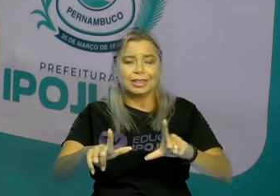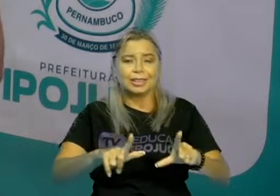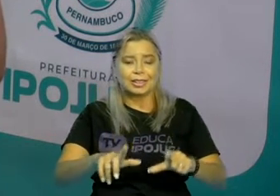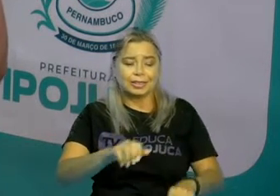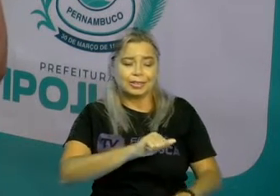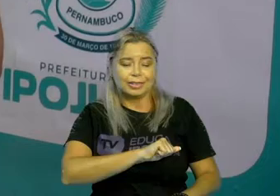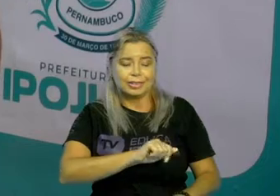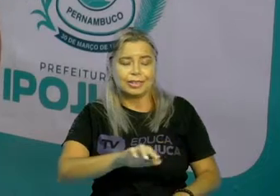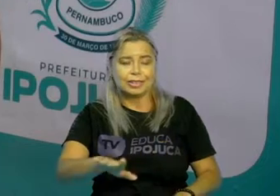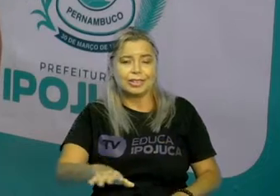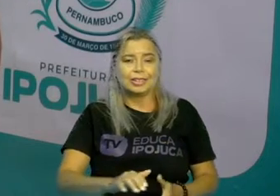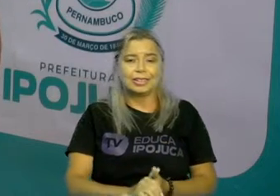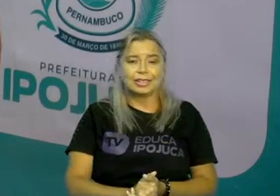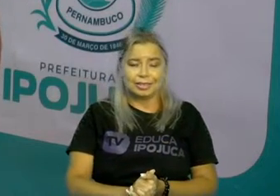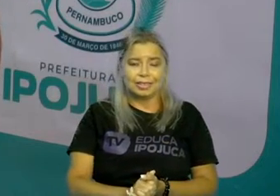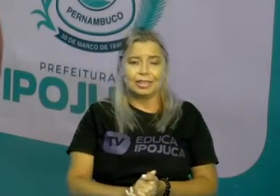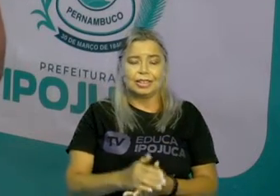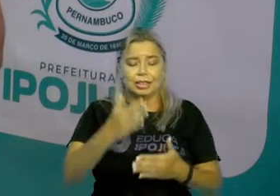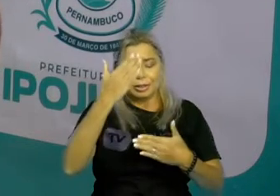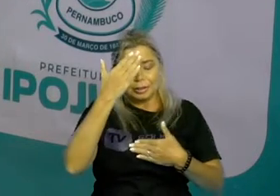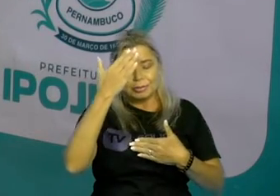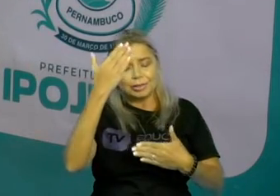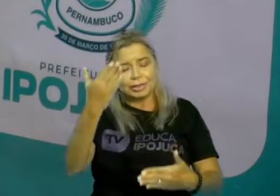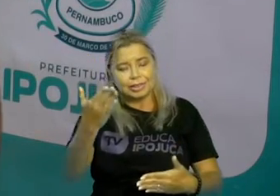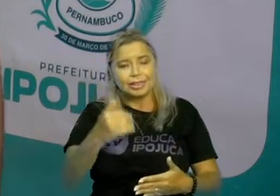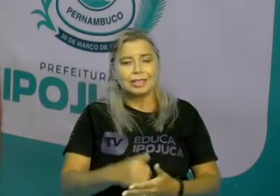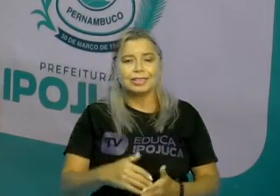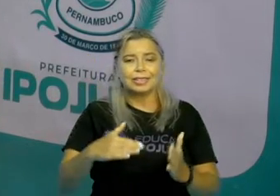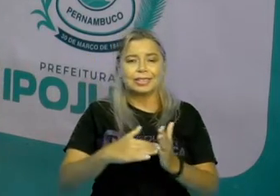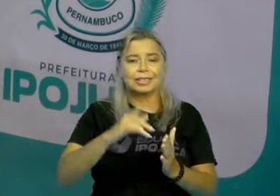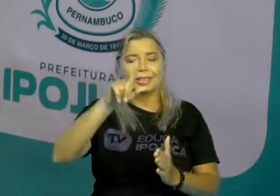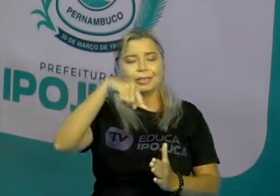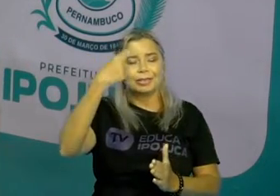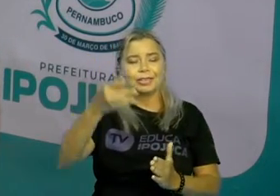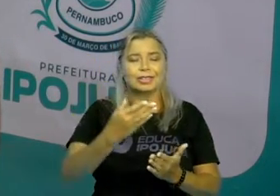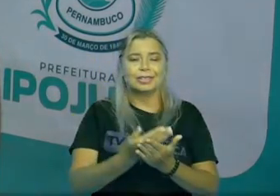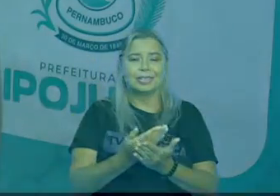Obrigado pela presença de vocês e até a próxima aula.